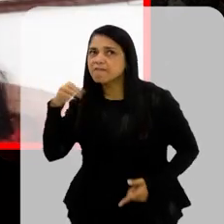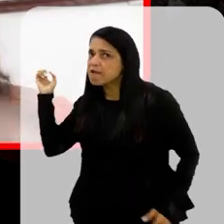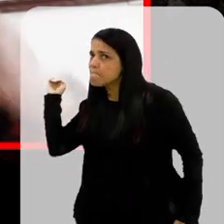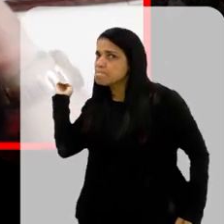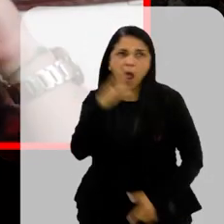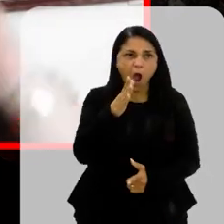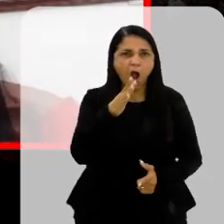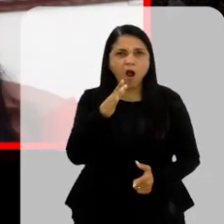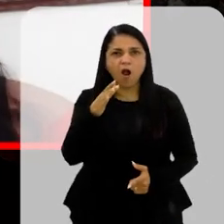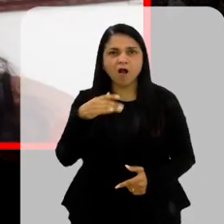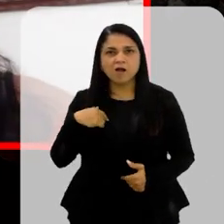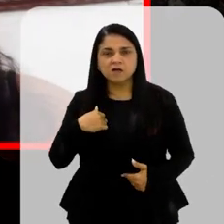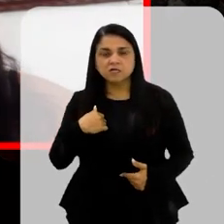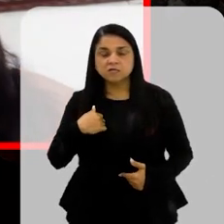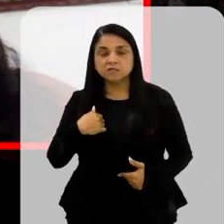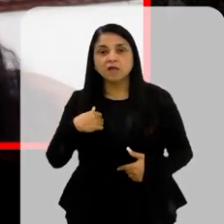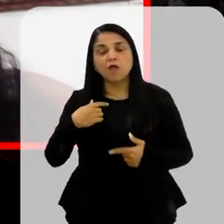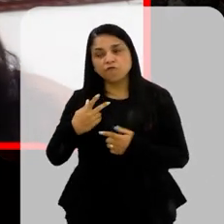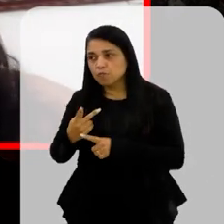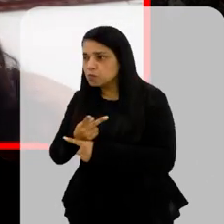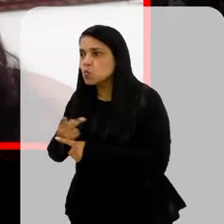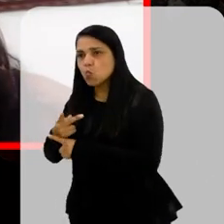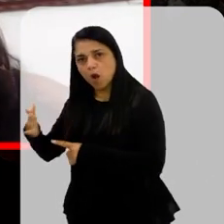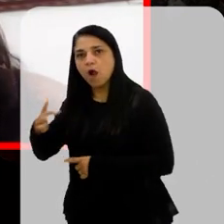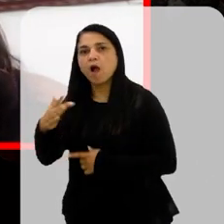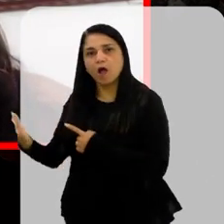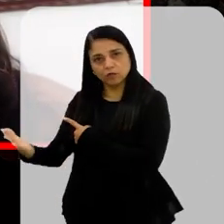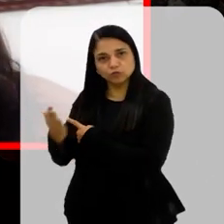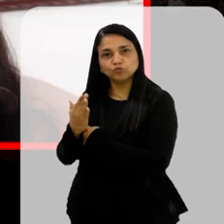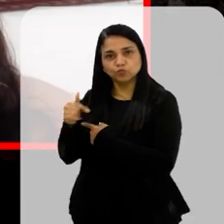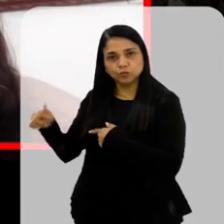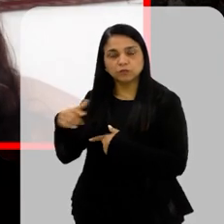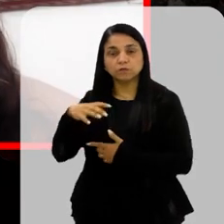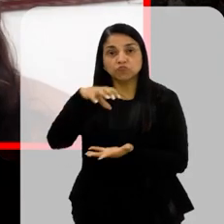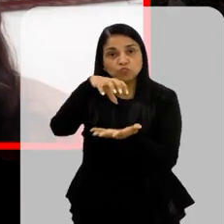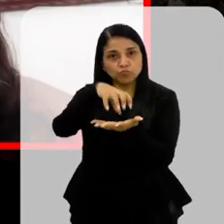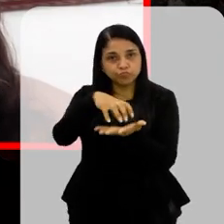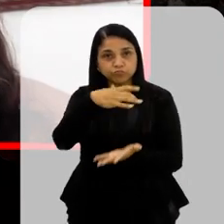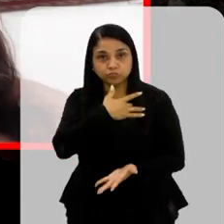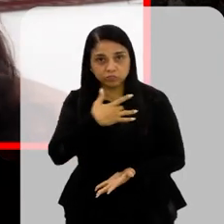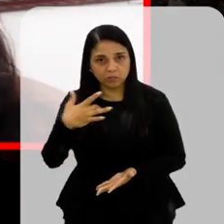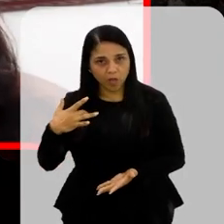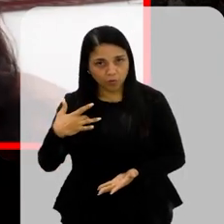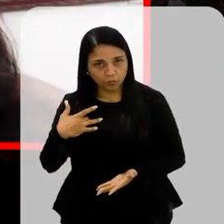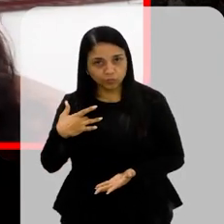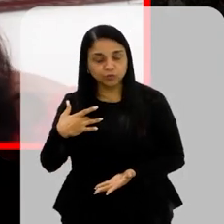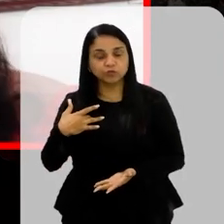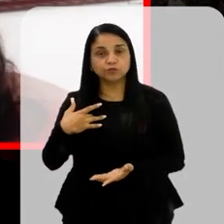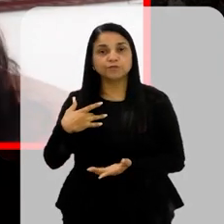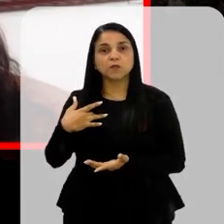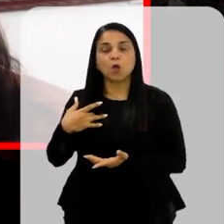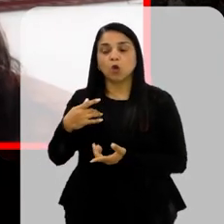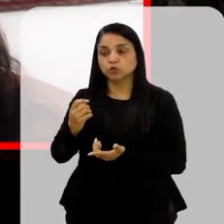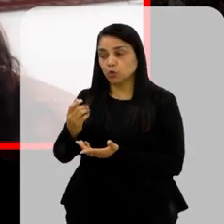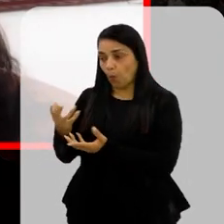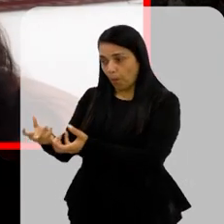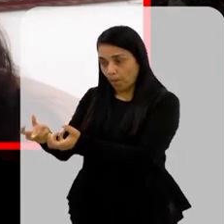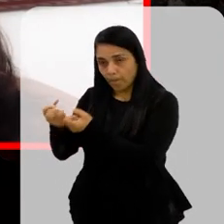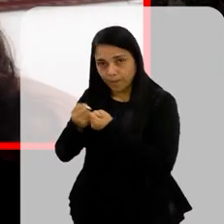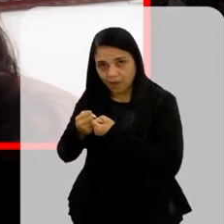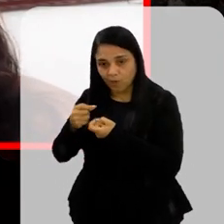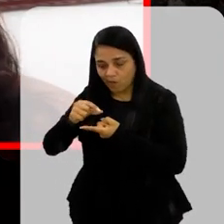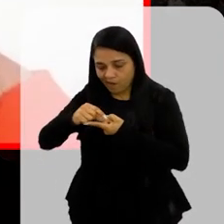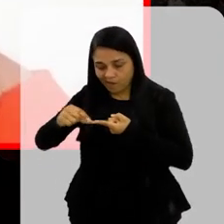tão surtada Que eu fiquei E aí fui buscar ajuda No posto de saúde Que é onde eu faço A retirada das